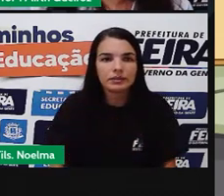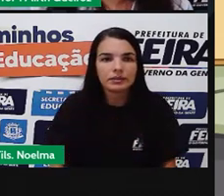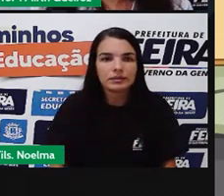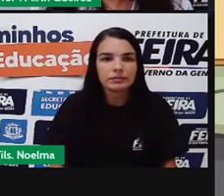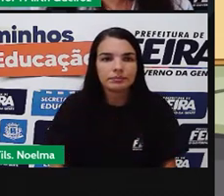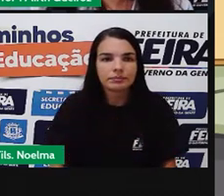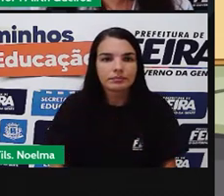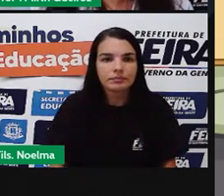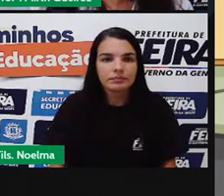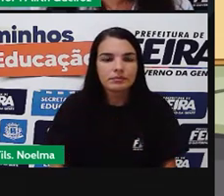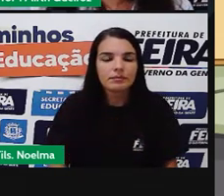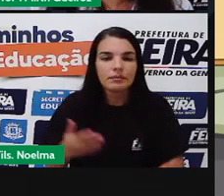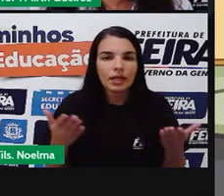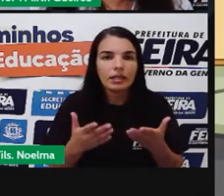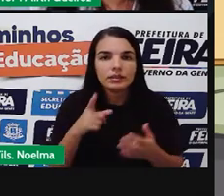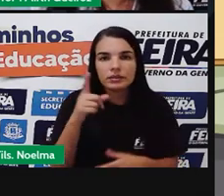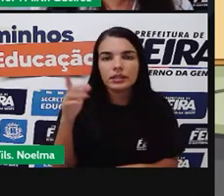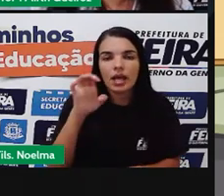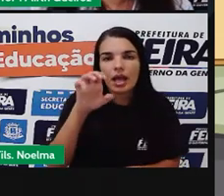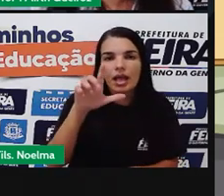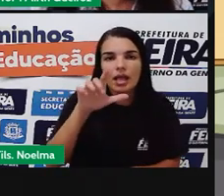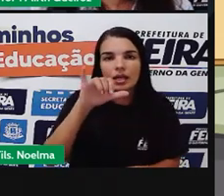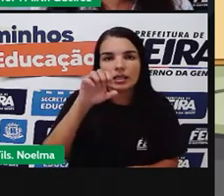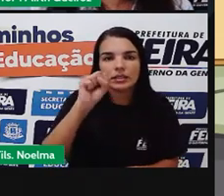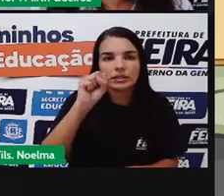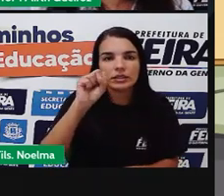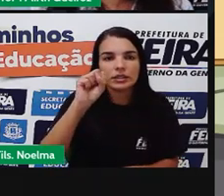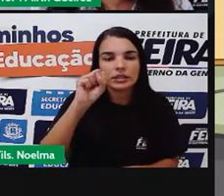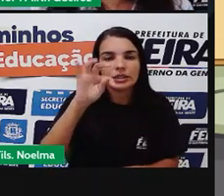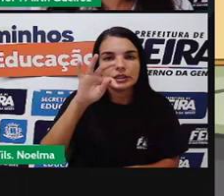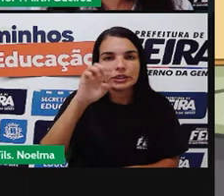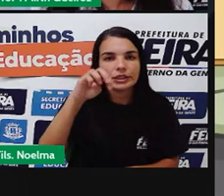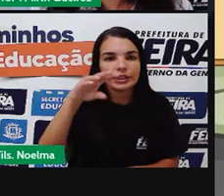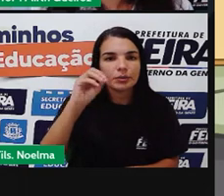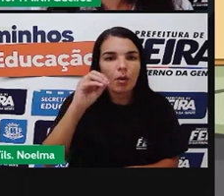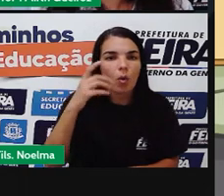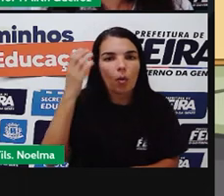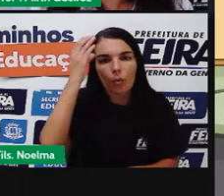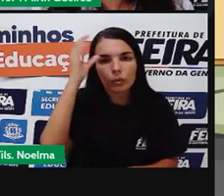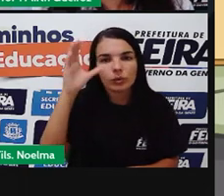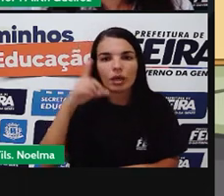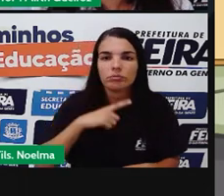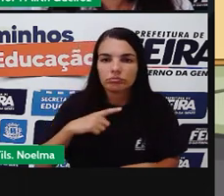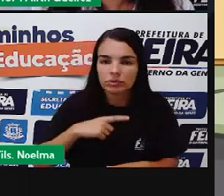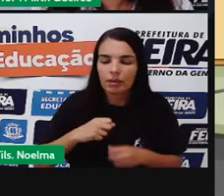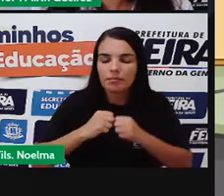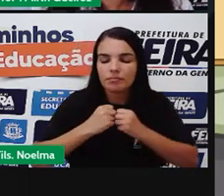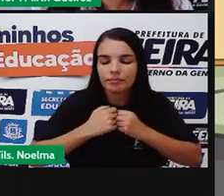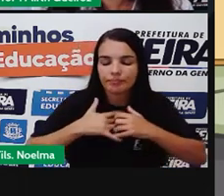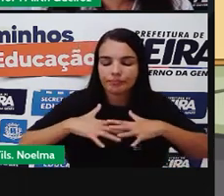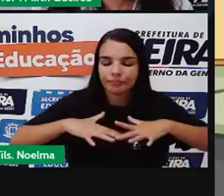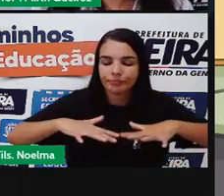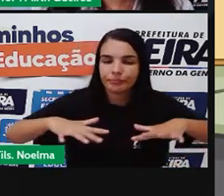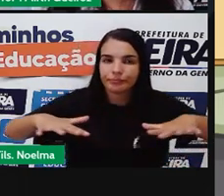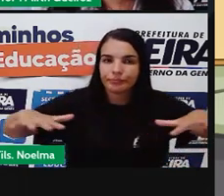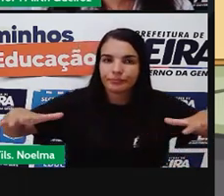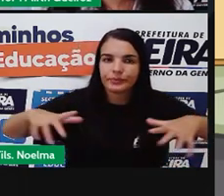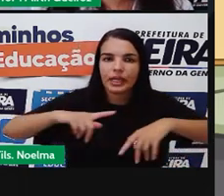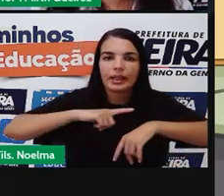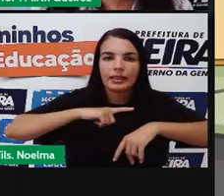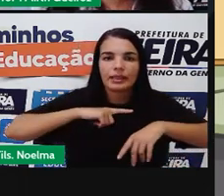pagar O elitismo cultural Que apesar De toda a vastidão Cultural brasileira Existe por aqui Apesar de toda Essa vastidão